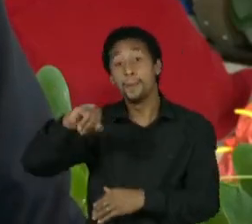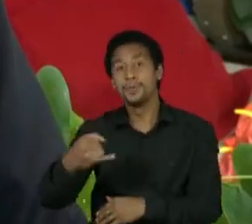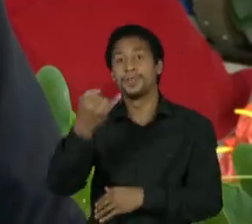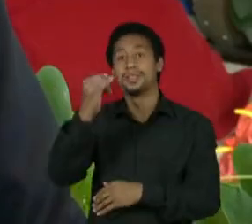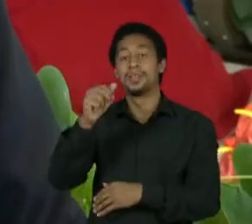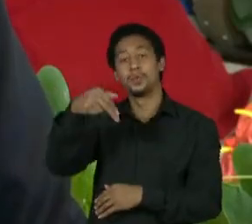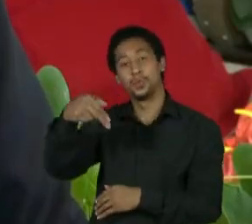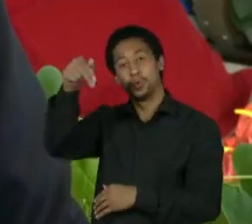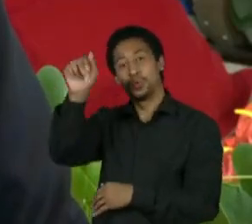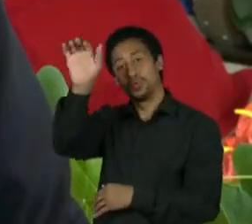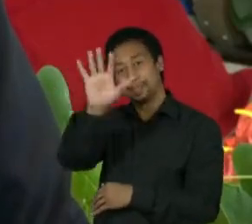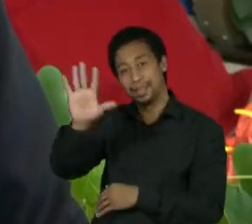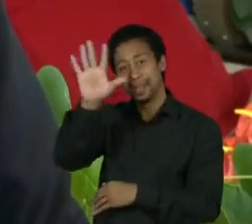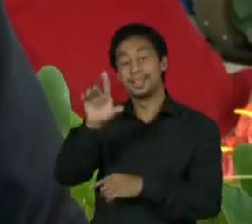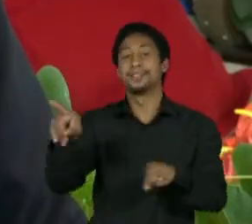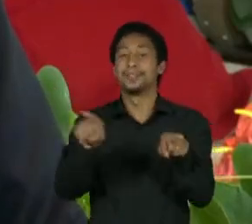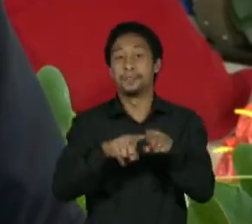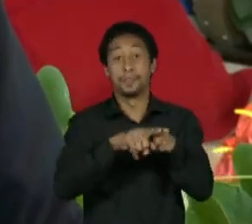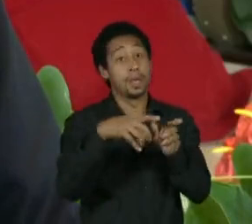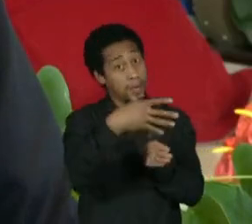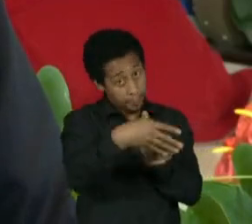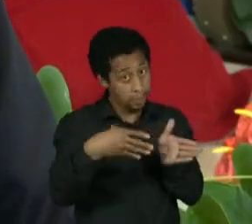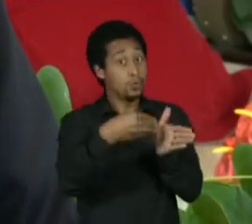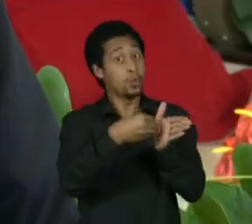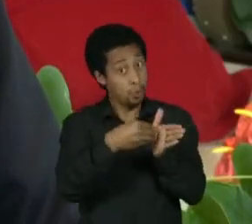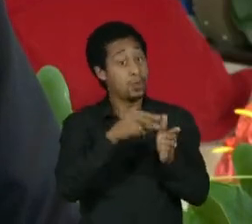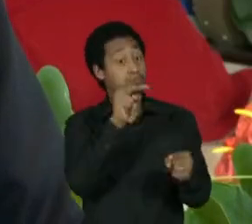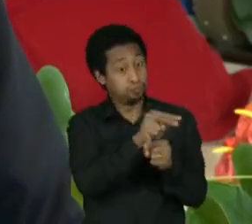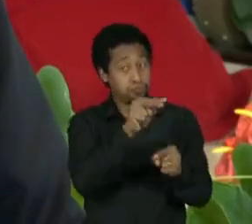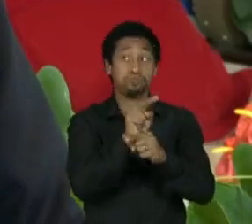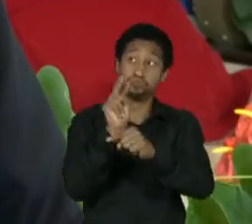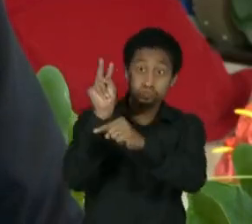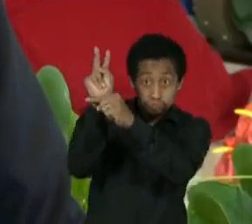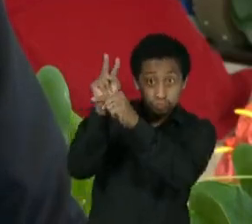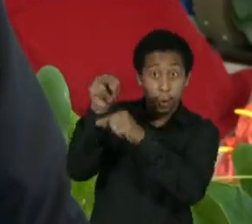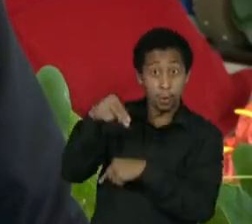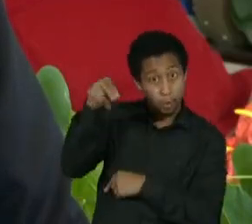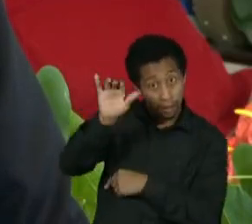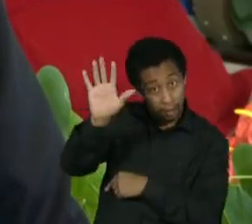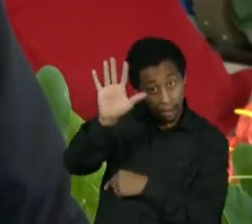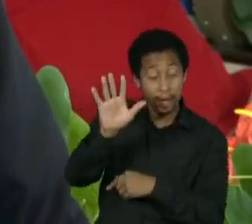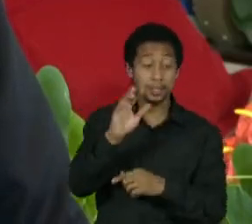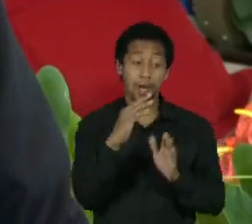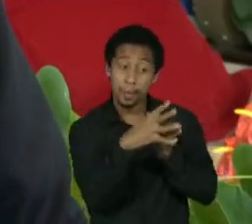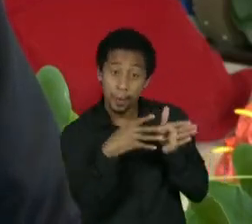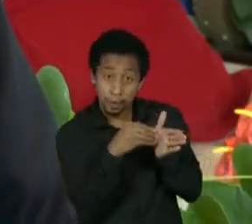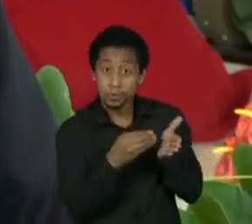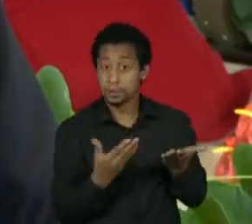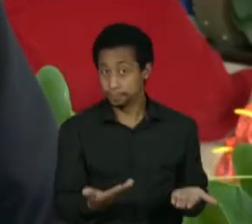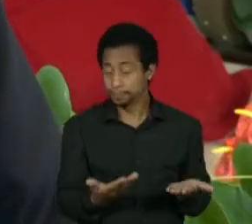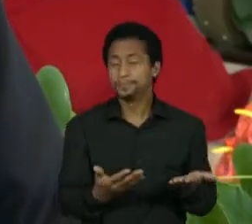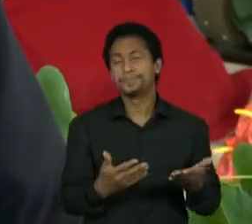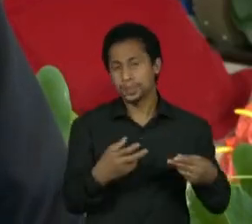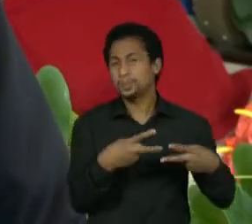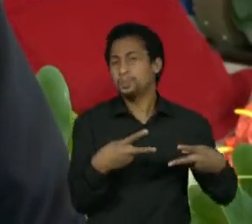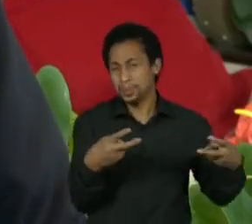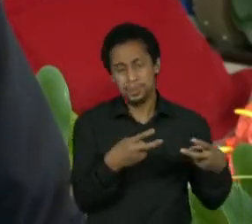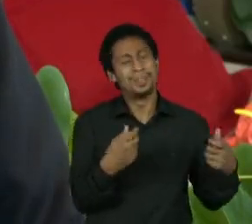e da Amazônia com seus investimentos. Não há dúvida que a Petrobras tem que ser privatizada por N